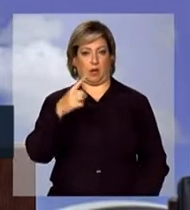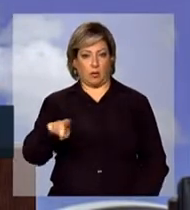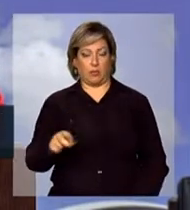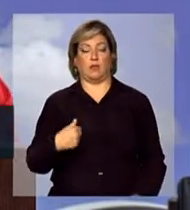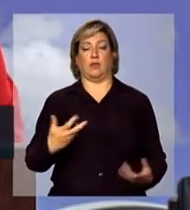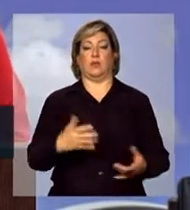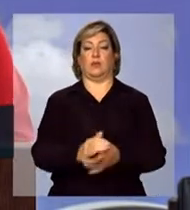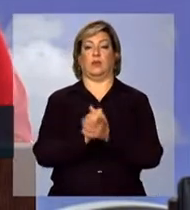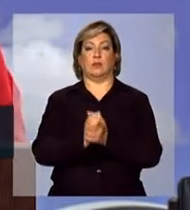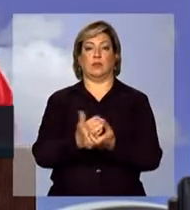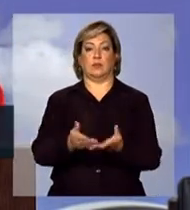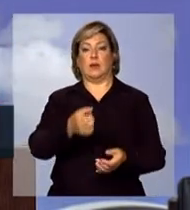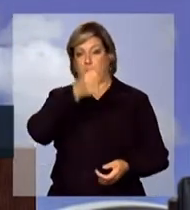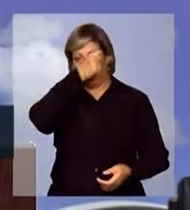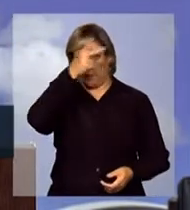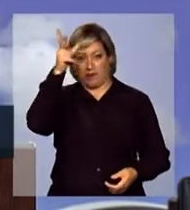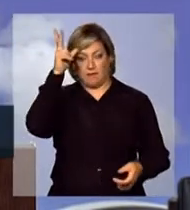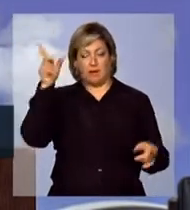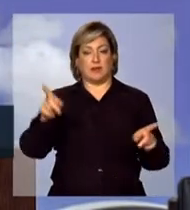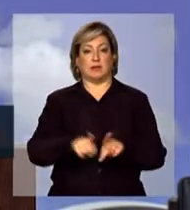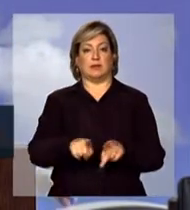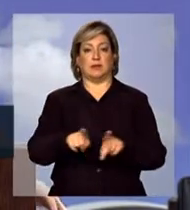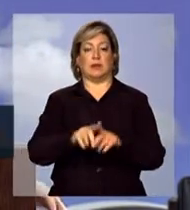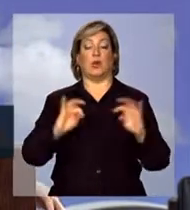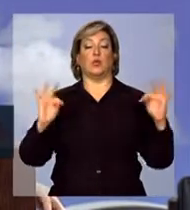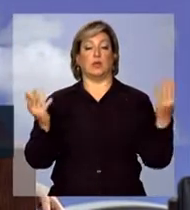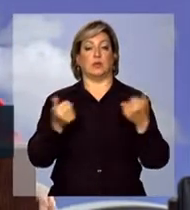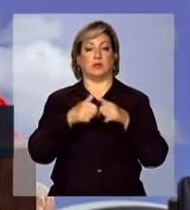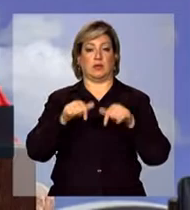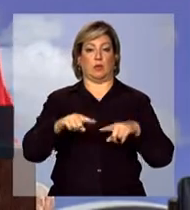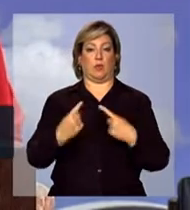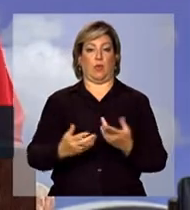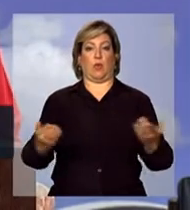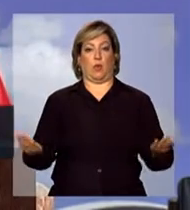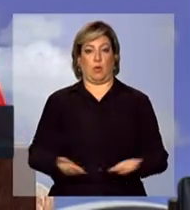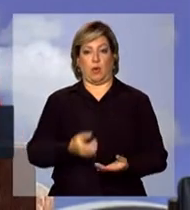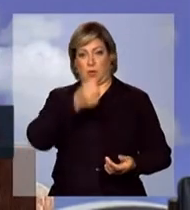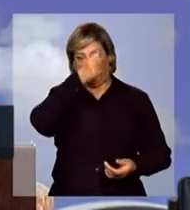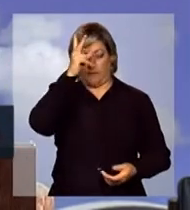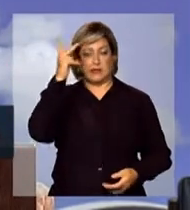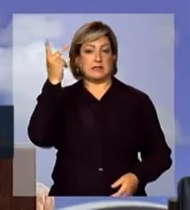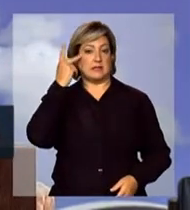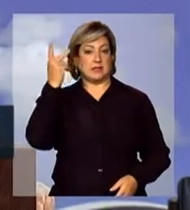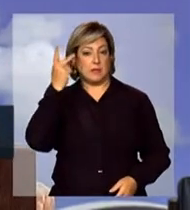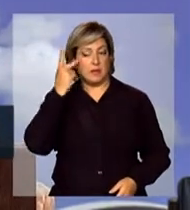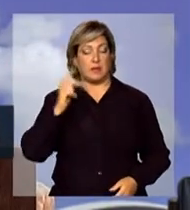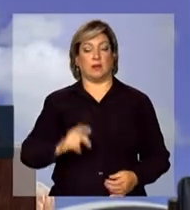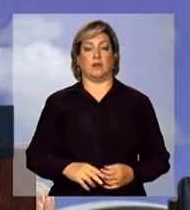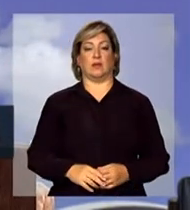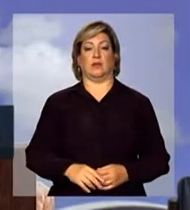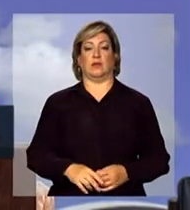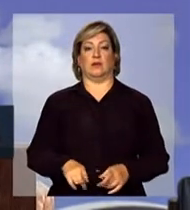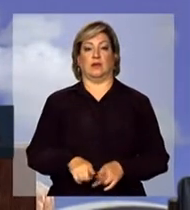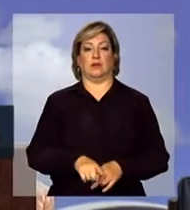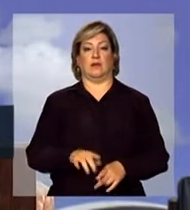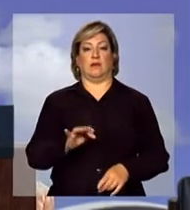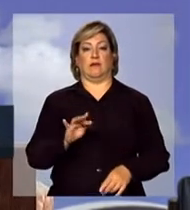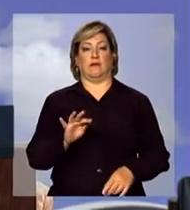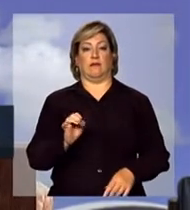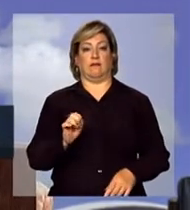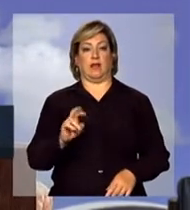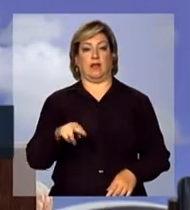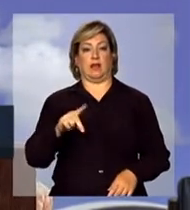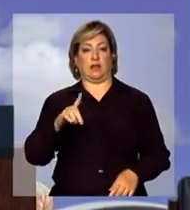cumprimentar os senhores prefeitos que nos honram nessa cerimônia. Prefeito de São Paulo, Fernando Haddad.